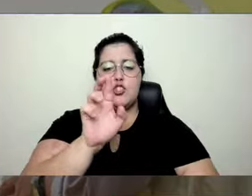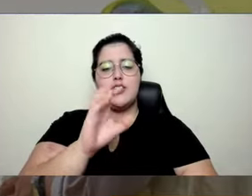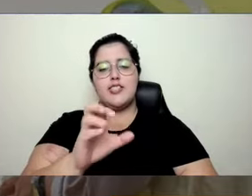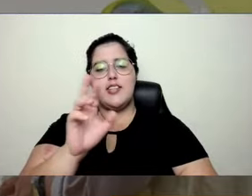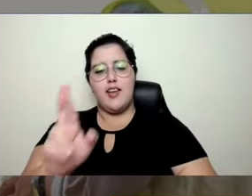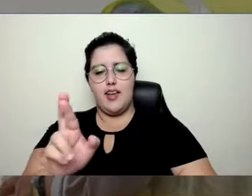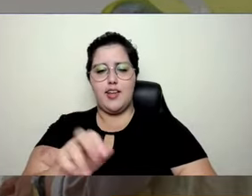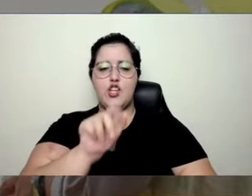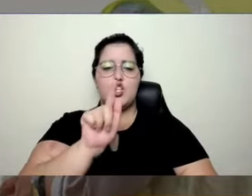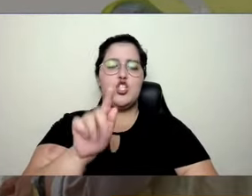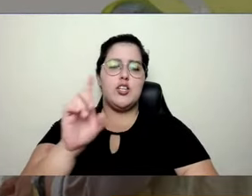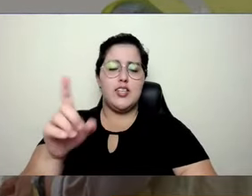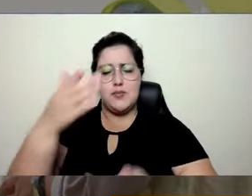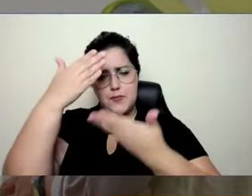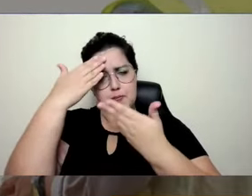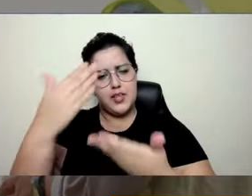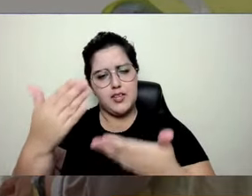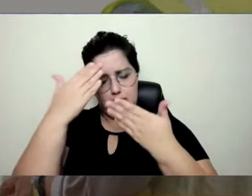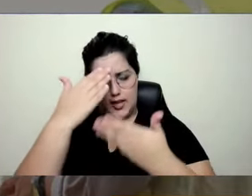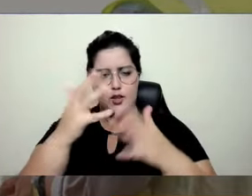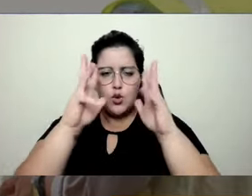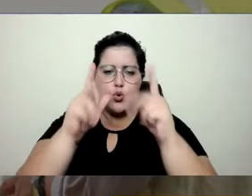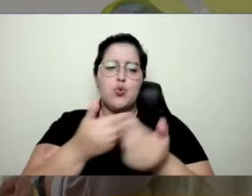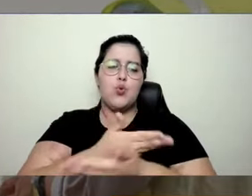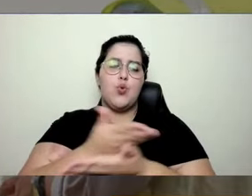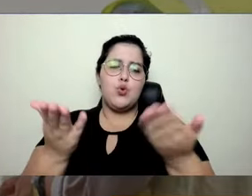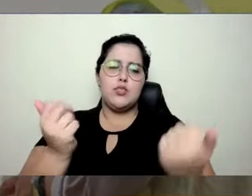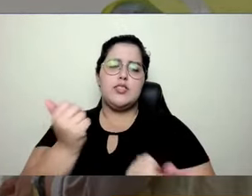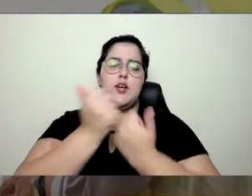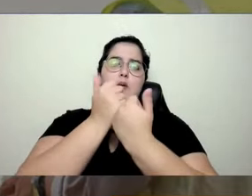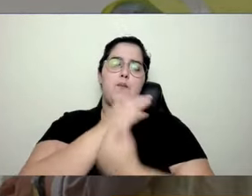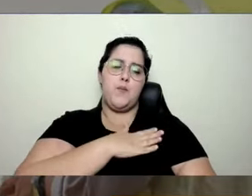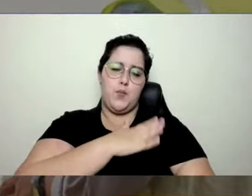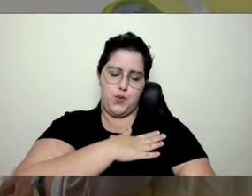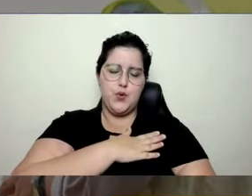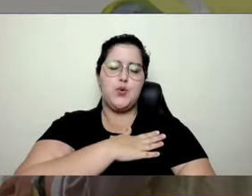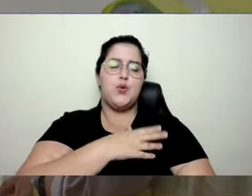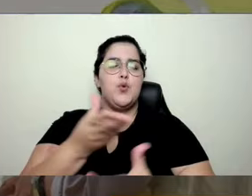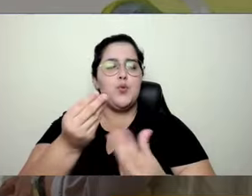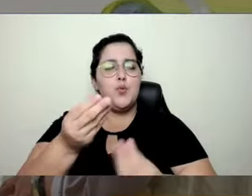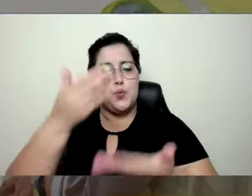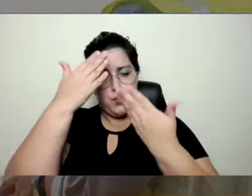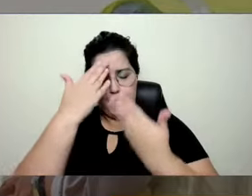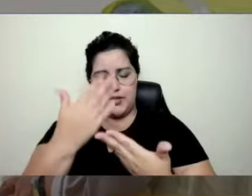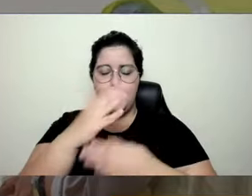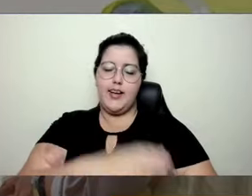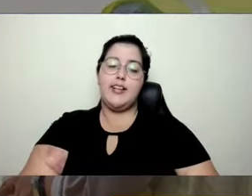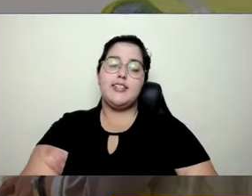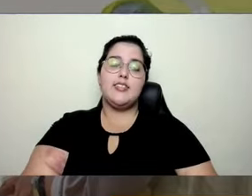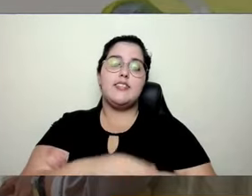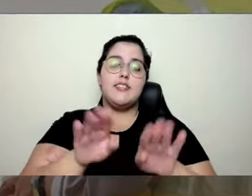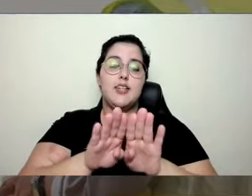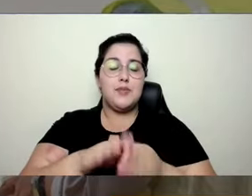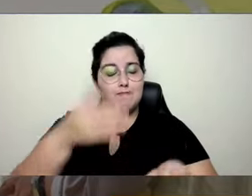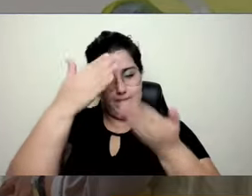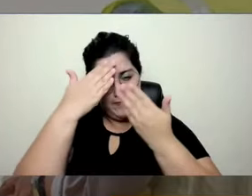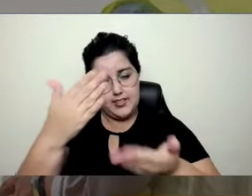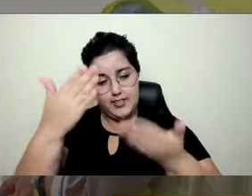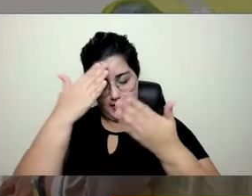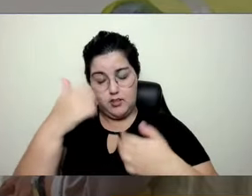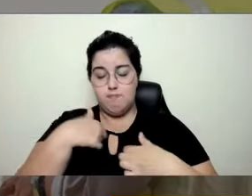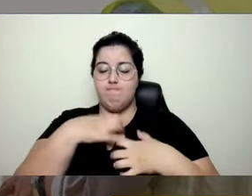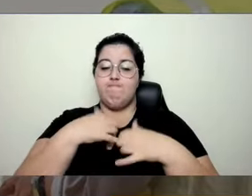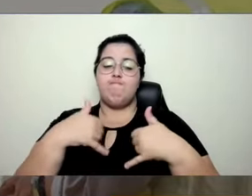né, pessoal querido demais, a todo mundo que apoiou para a gente estar aqui e obrigada mesmo, estou muito honrada.